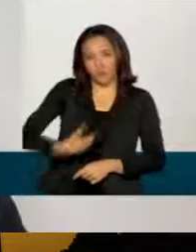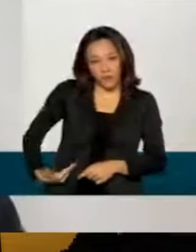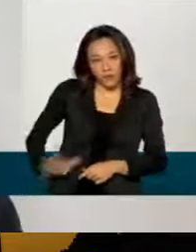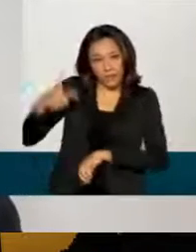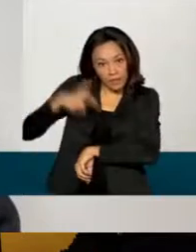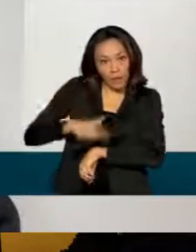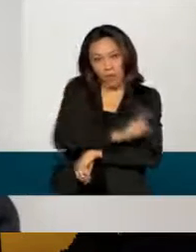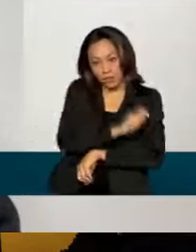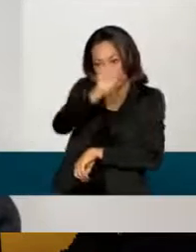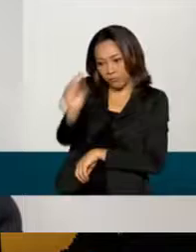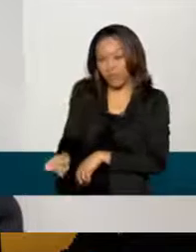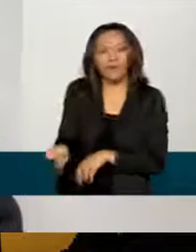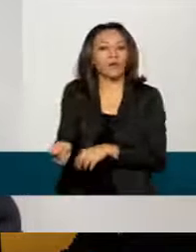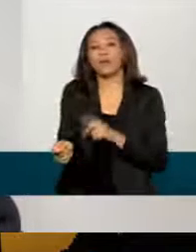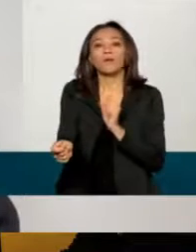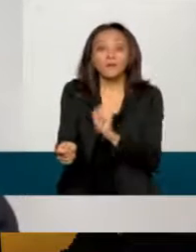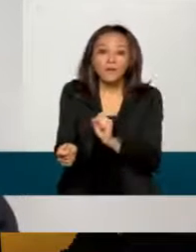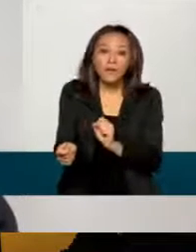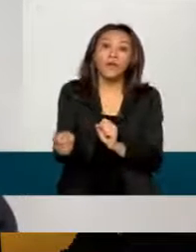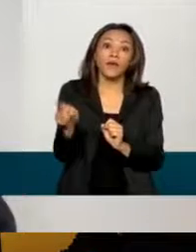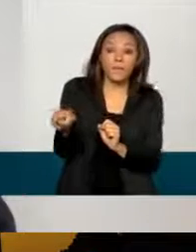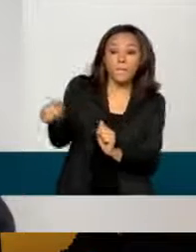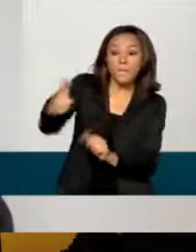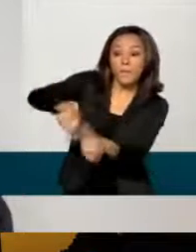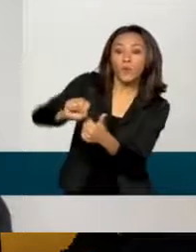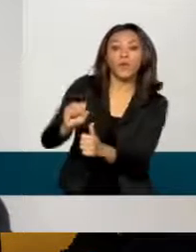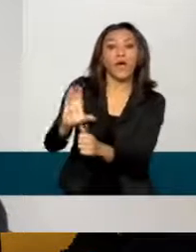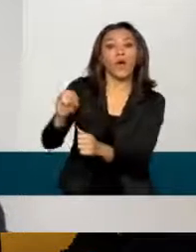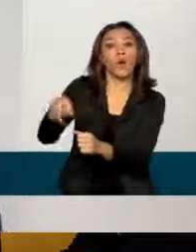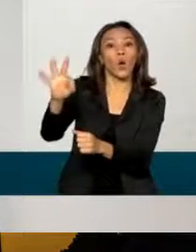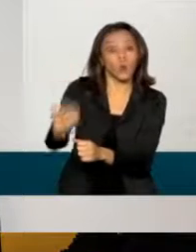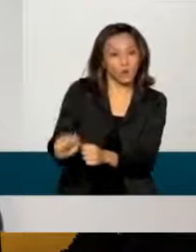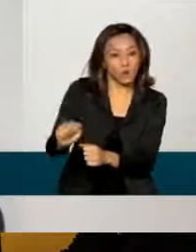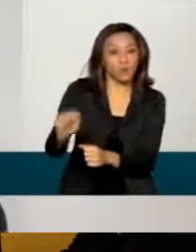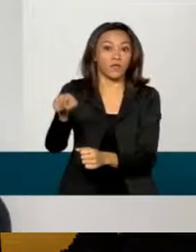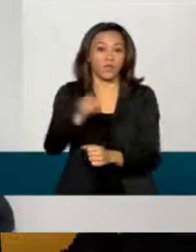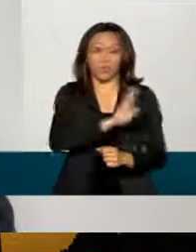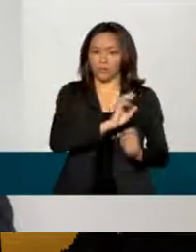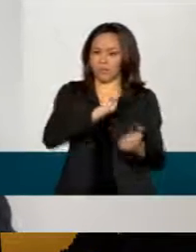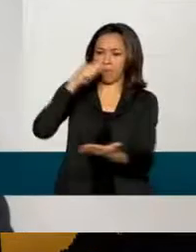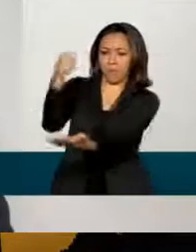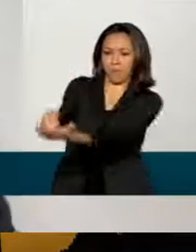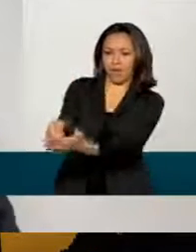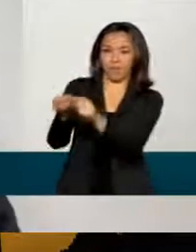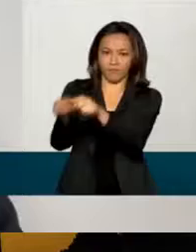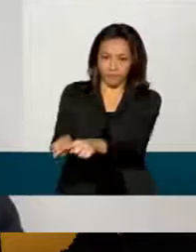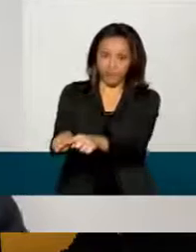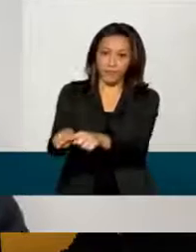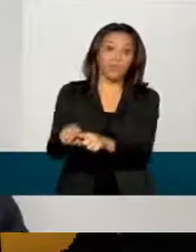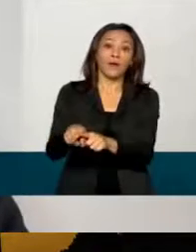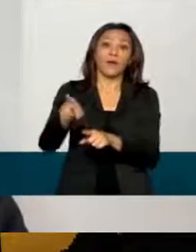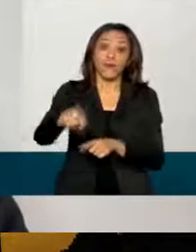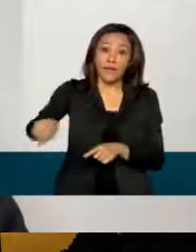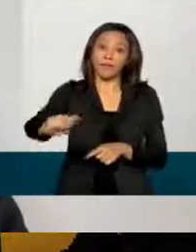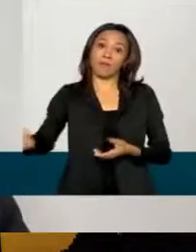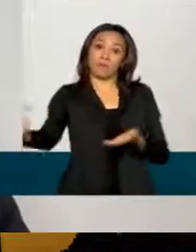pagamento simplesmente muda a conta que será beneficiada. Ao invés de pagar para o fornecedor, ele vai pagar para a